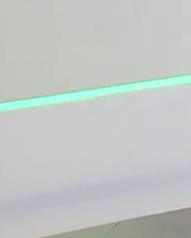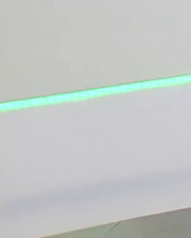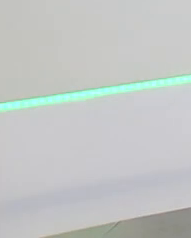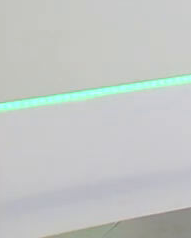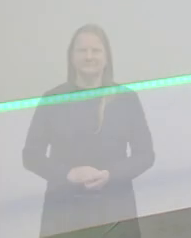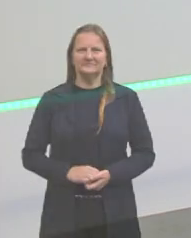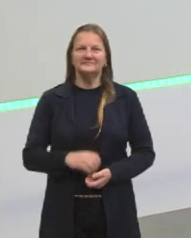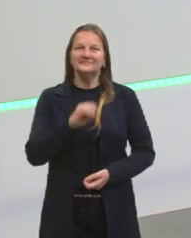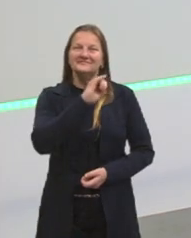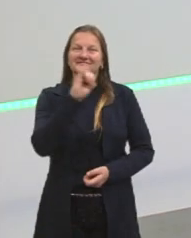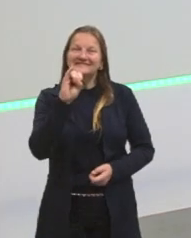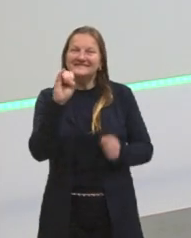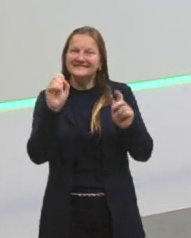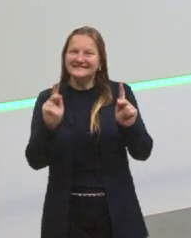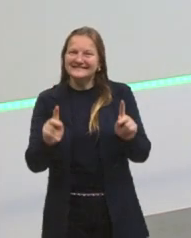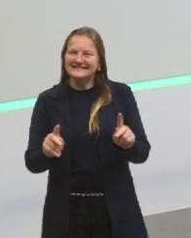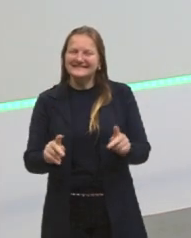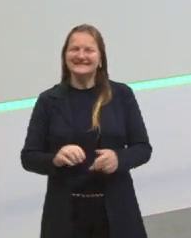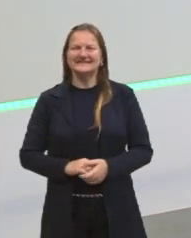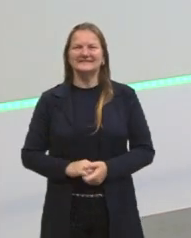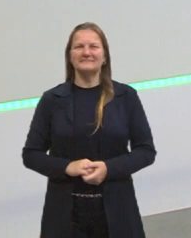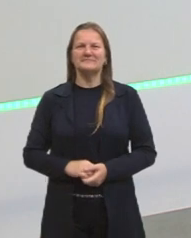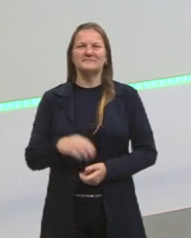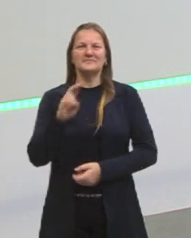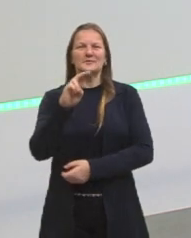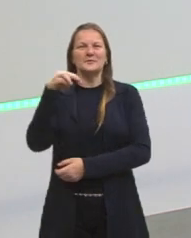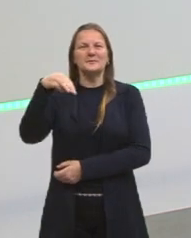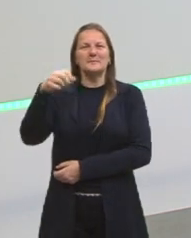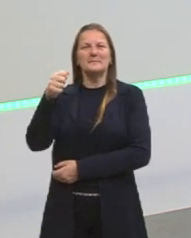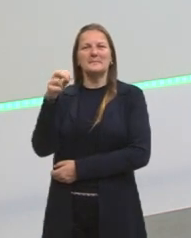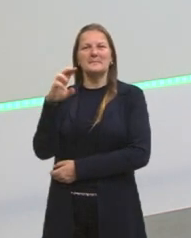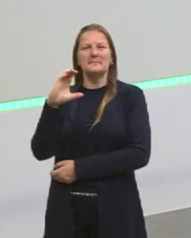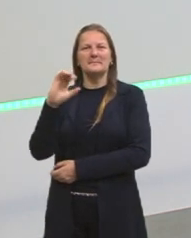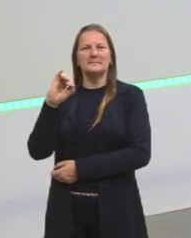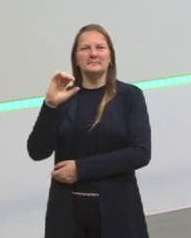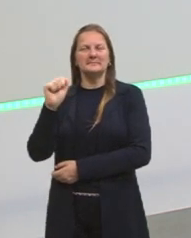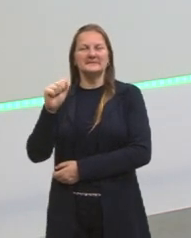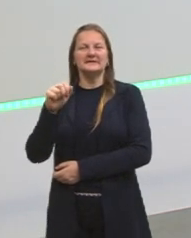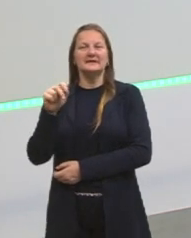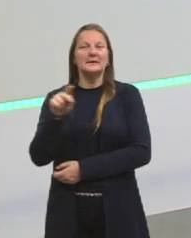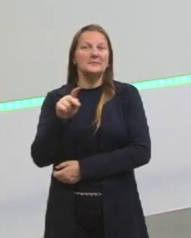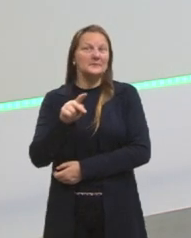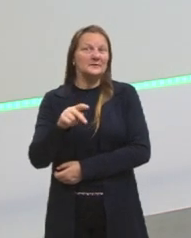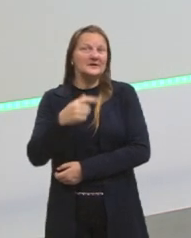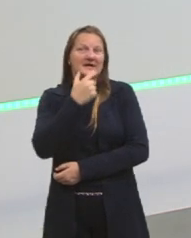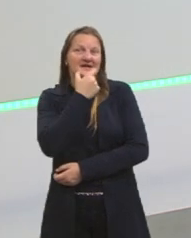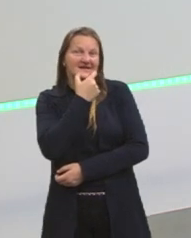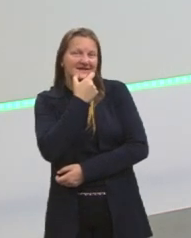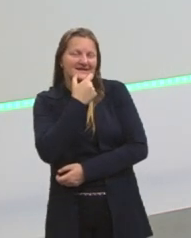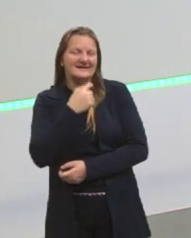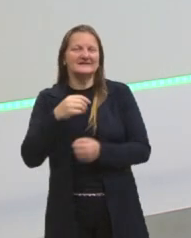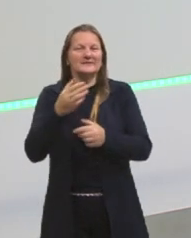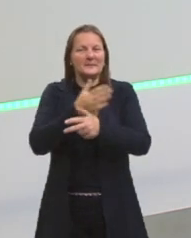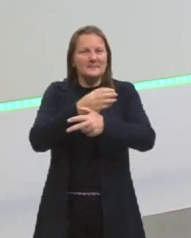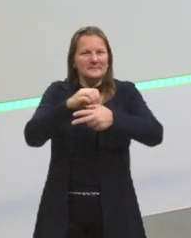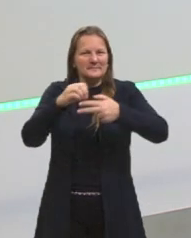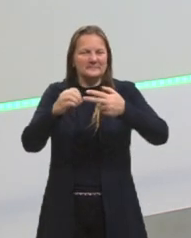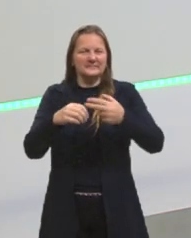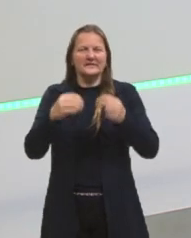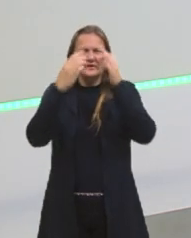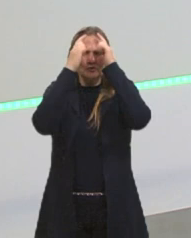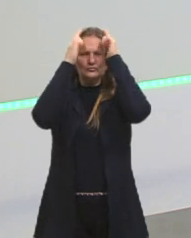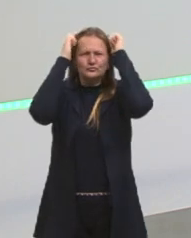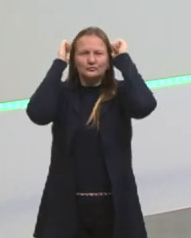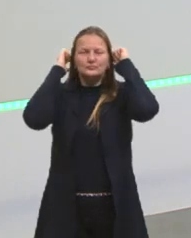Olá pessoal, meu nome é Márcia, sou professora de língua inglesa do projeto para Enem, tenho cabelos curtos